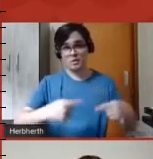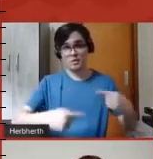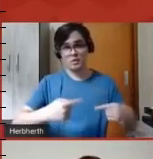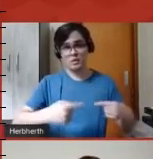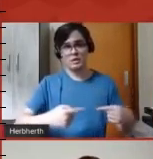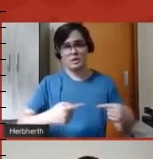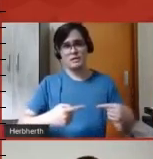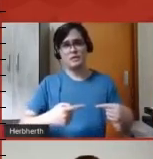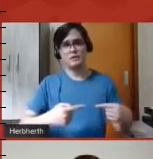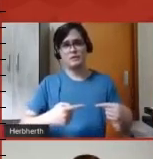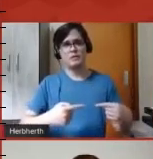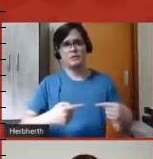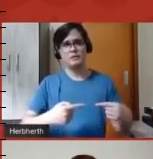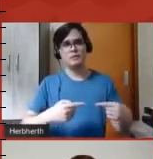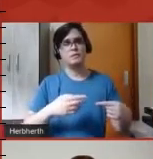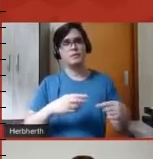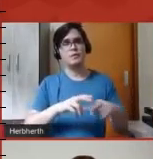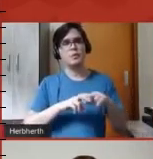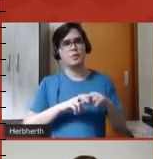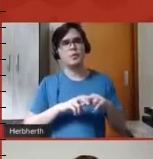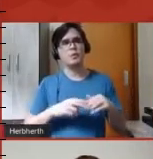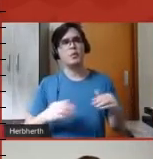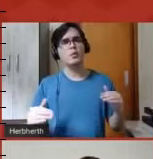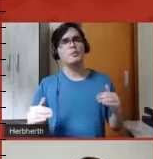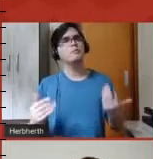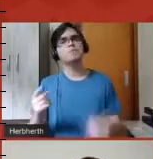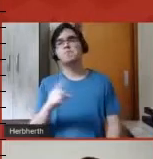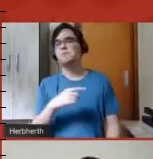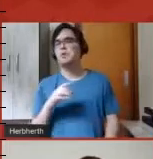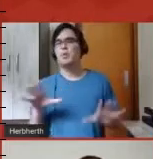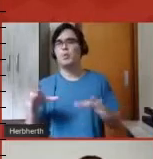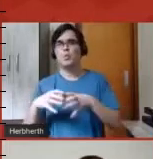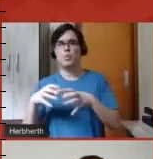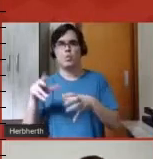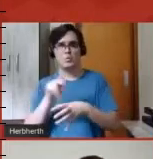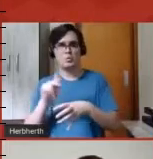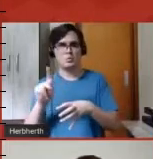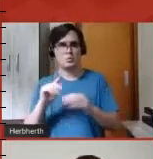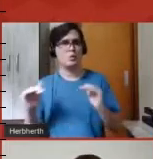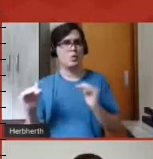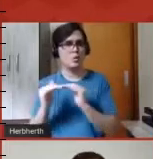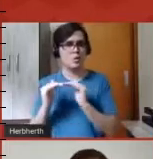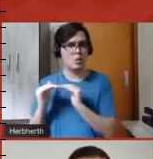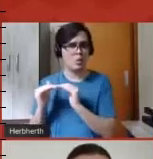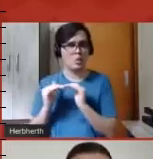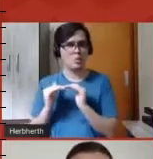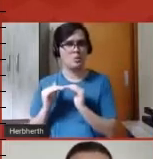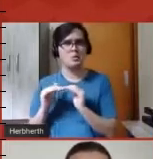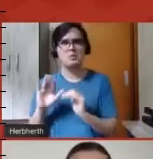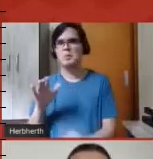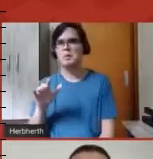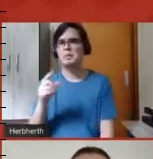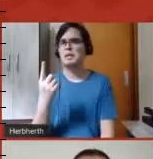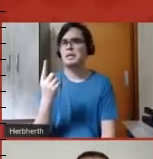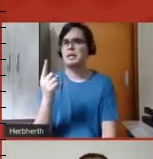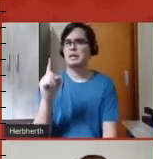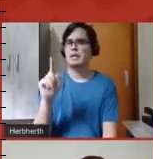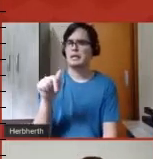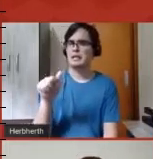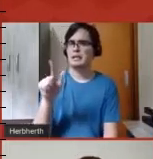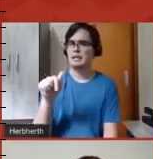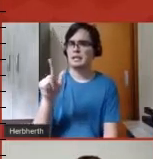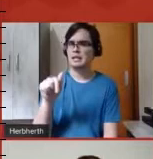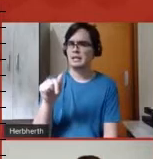concordamos, né, um grupo de professores, mais precisamente 17 professores do